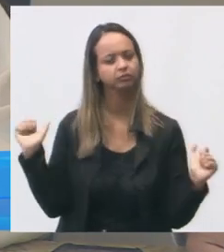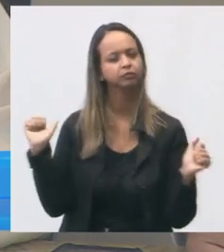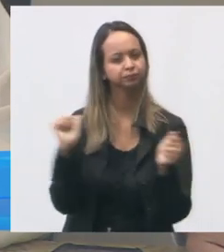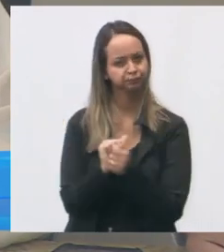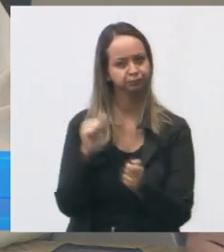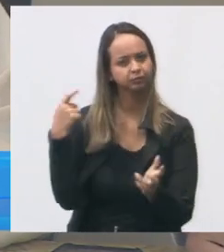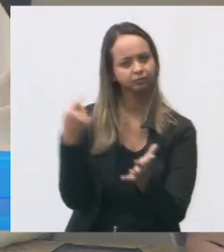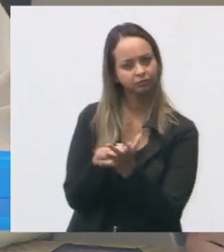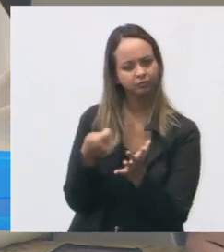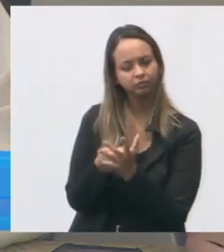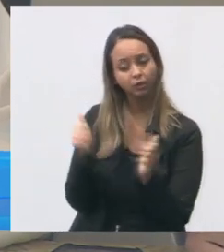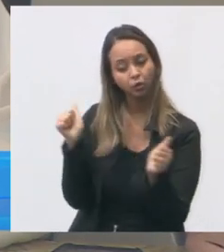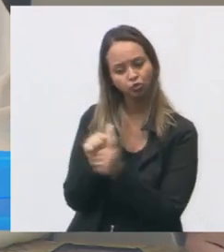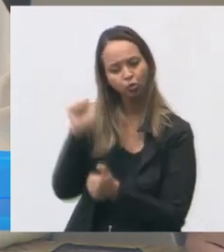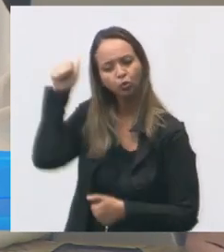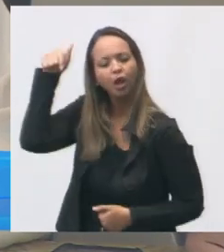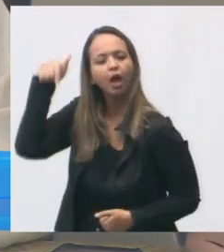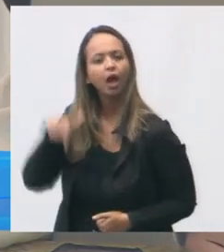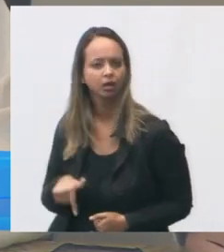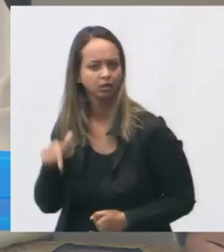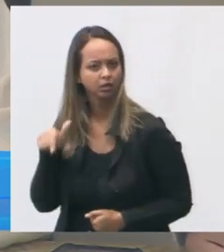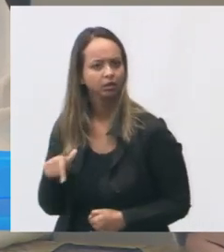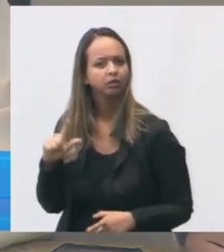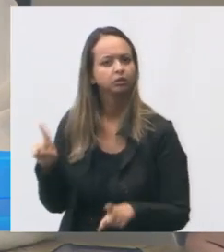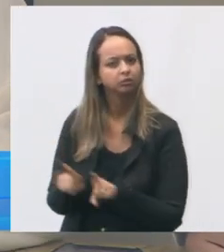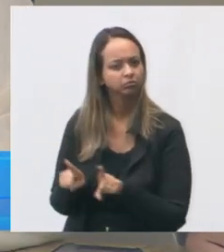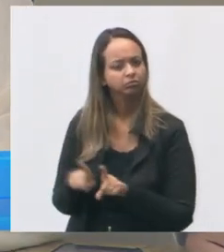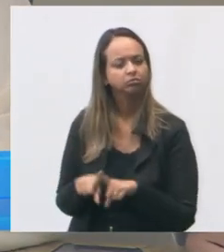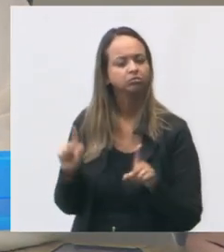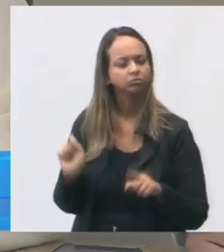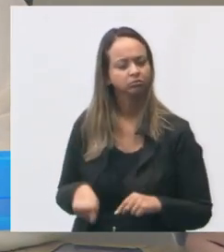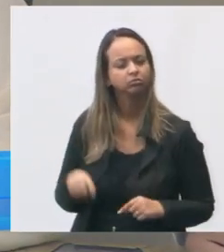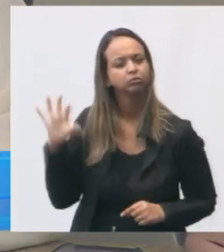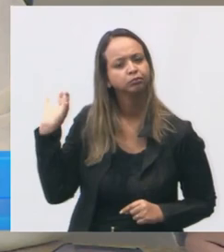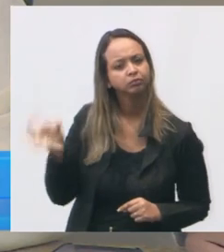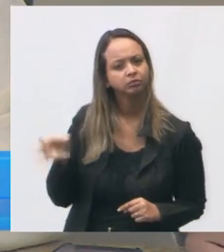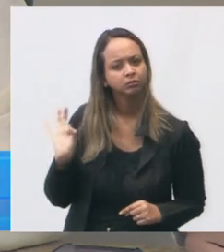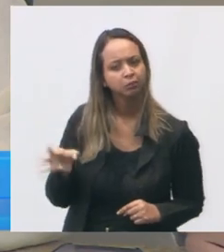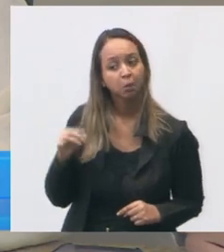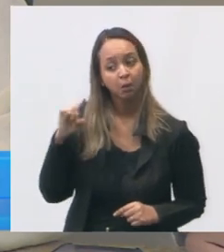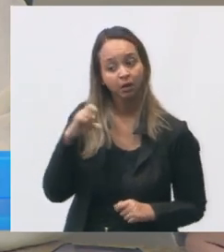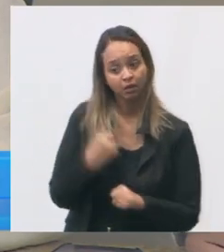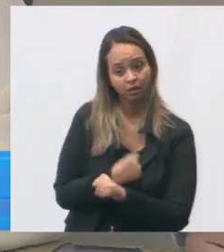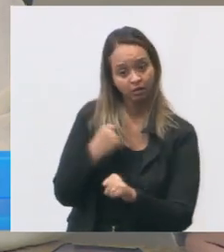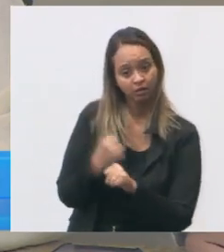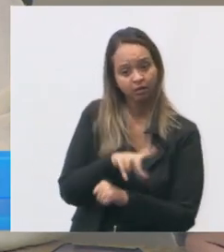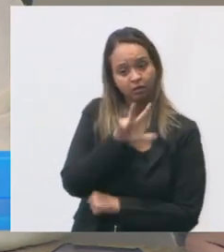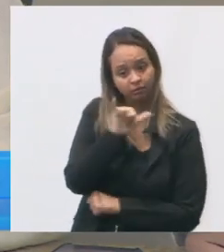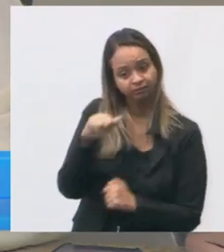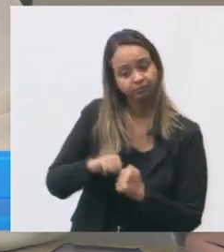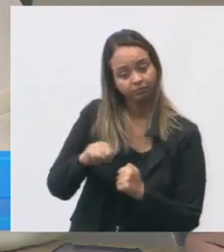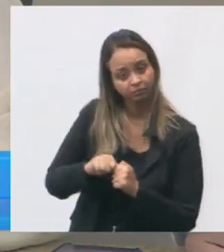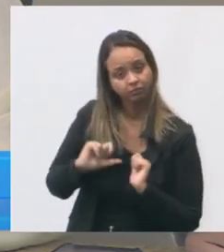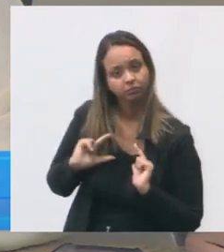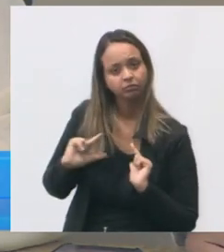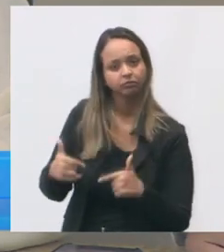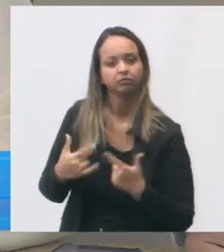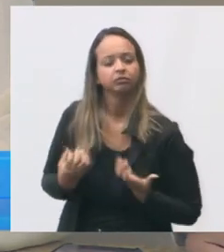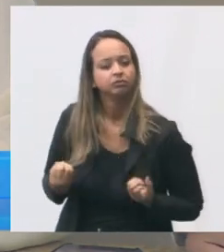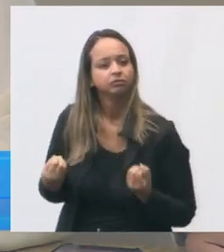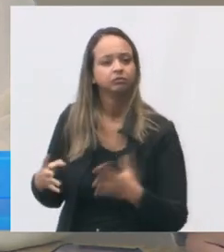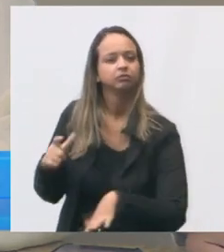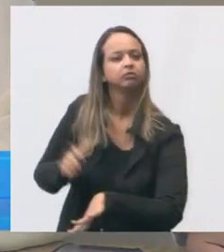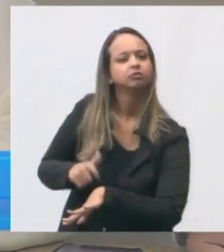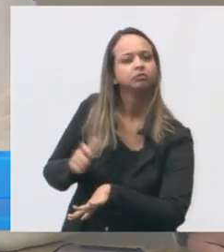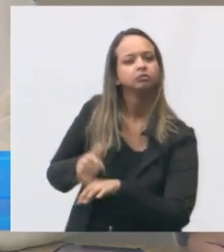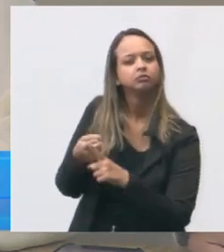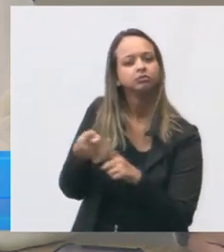juntamente com essa Câmara, a gente tem a certeza de que essa obra vai ser realizada e entregada de acordo com